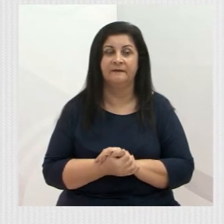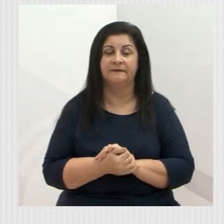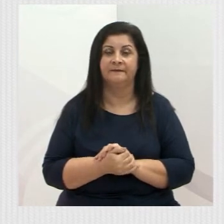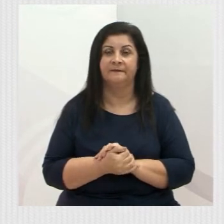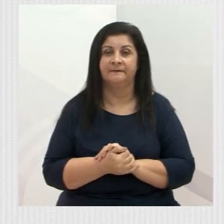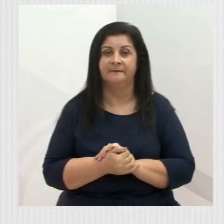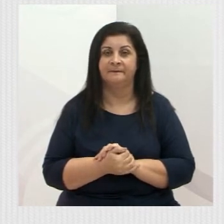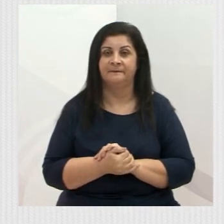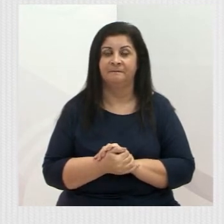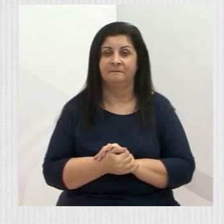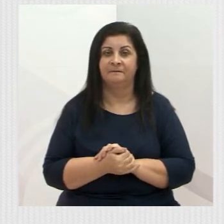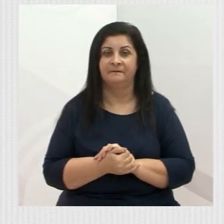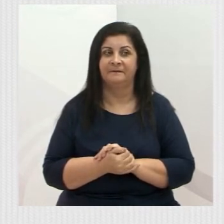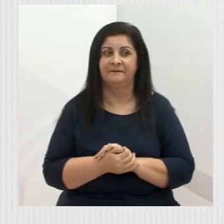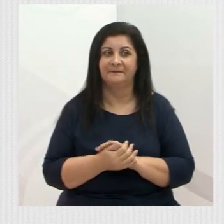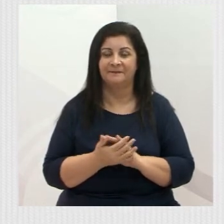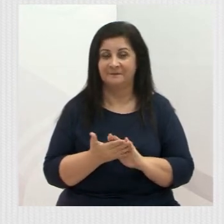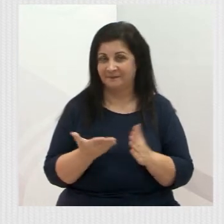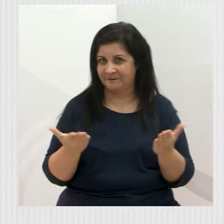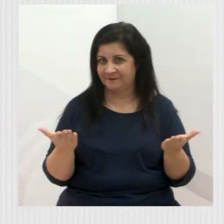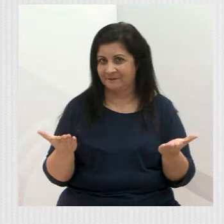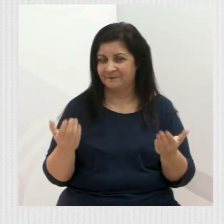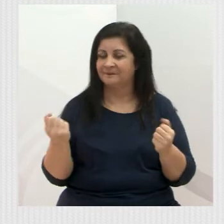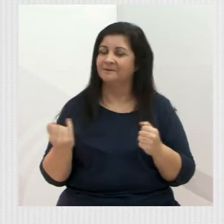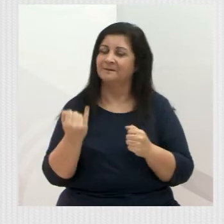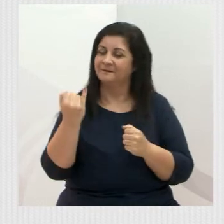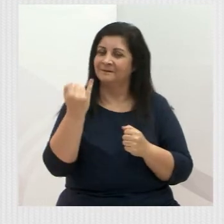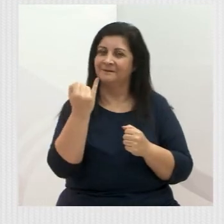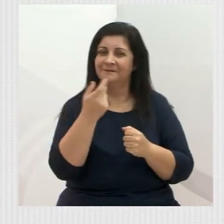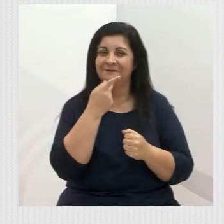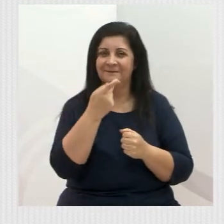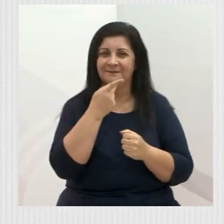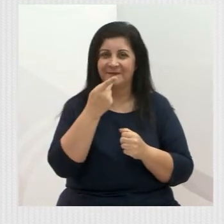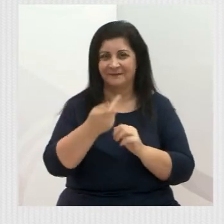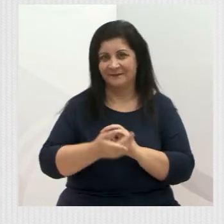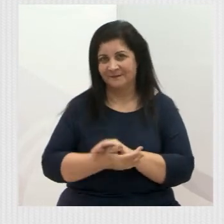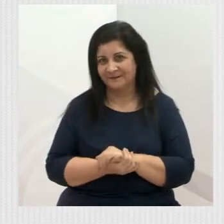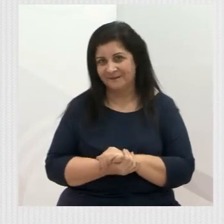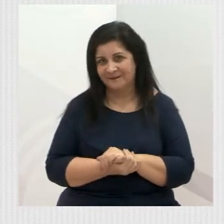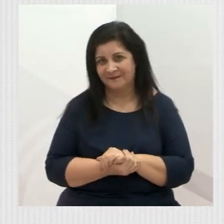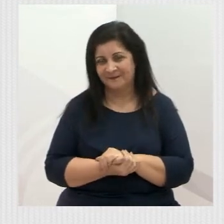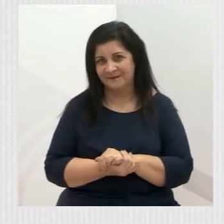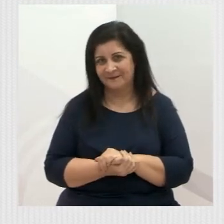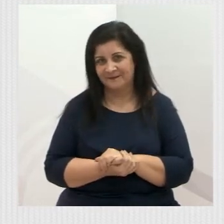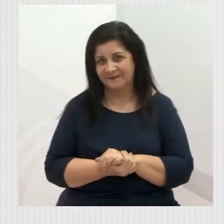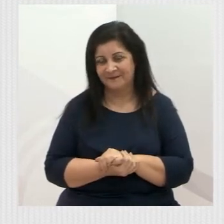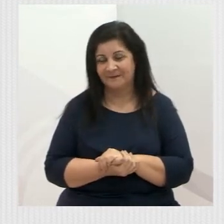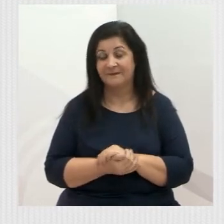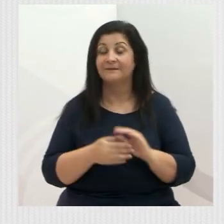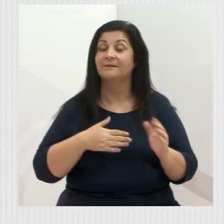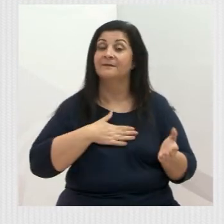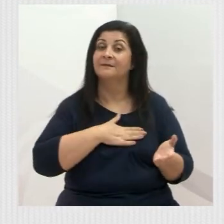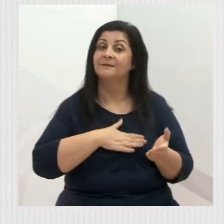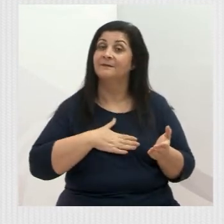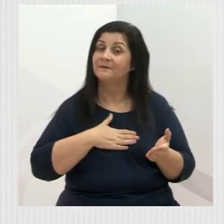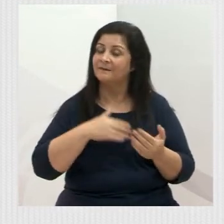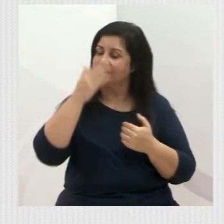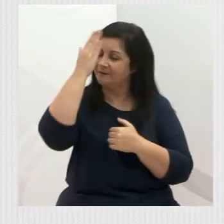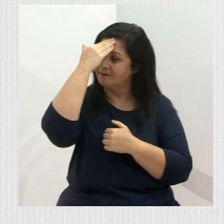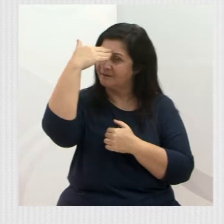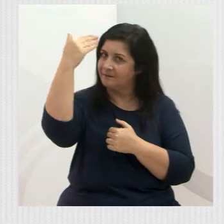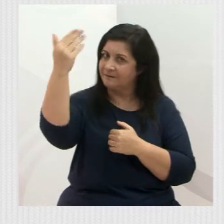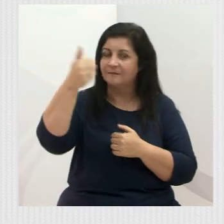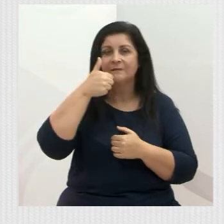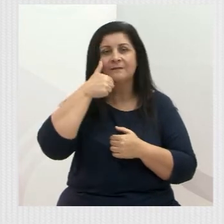E agora, como não poderia deixar de falar um pouco, né, eu gostaria de fazer uma homenagem